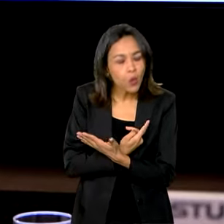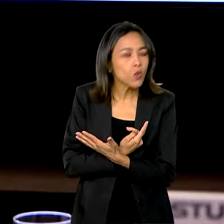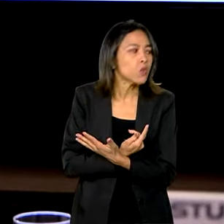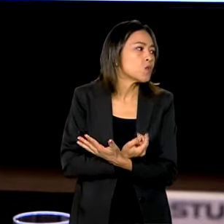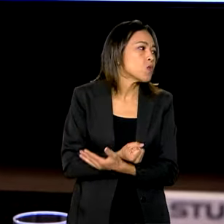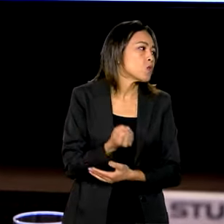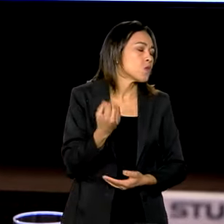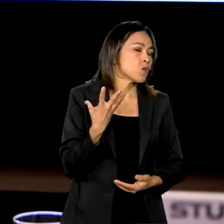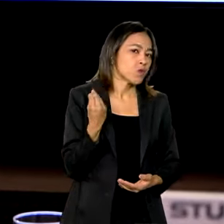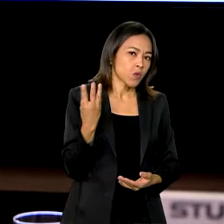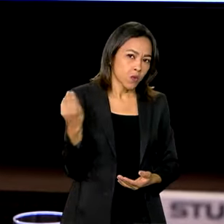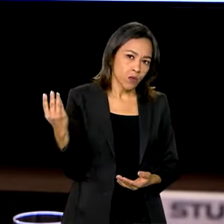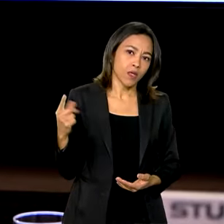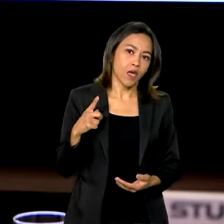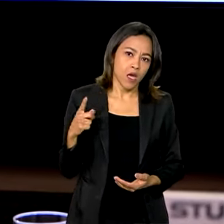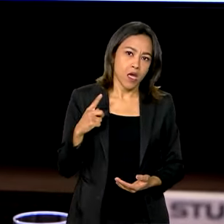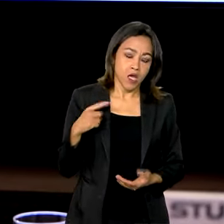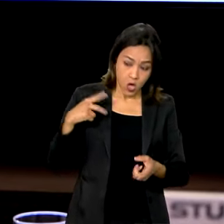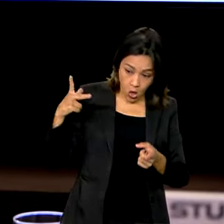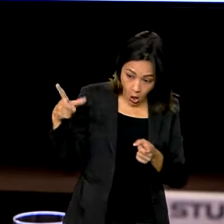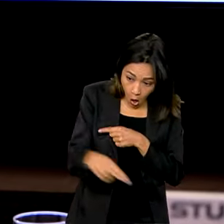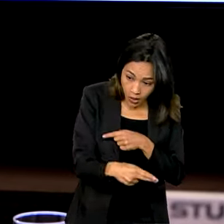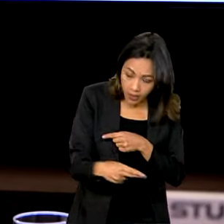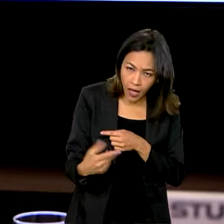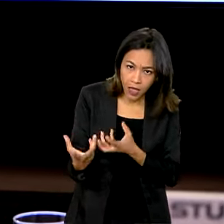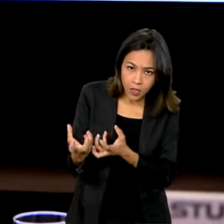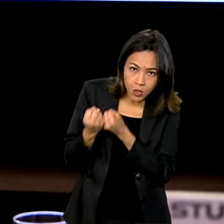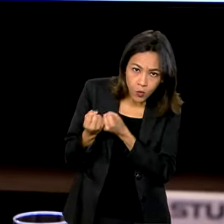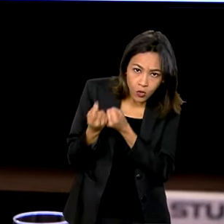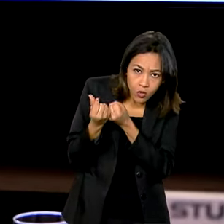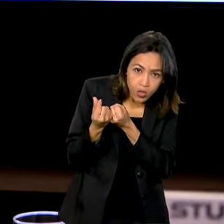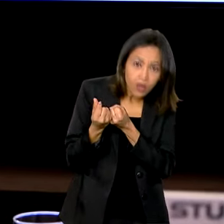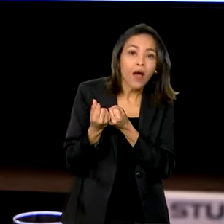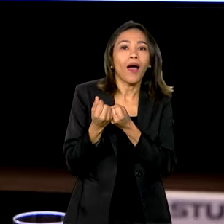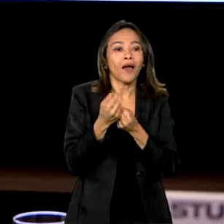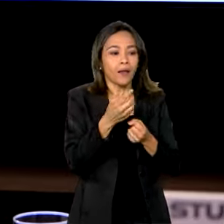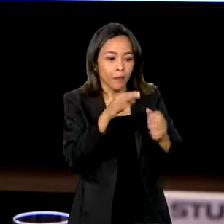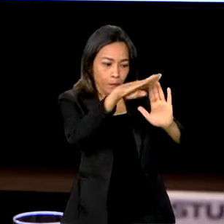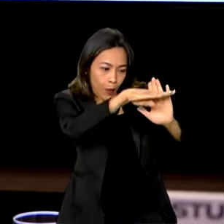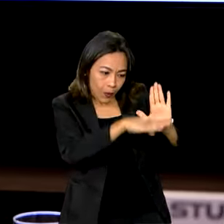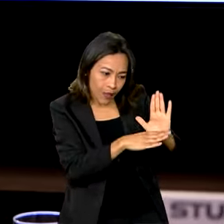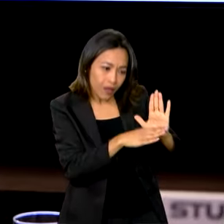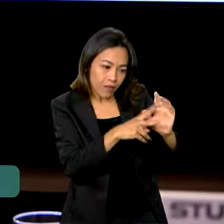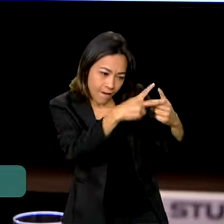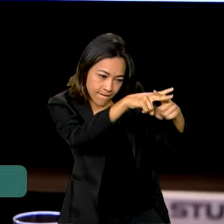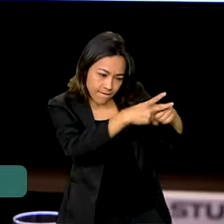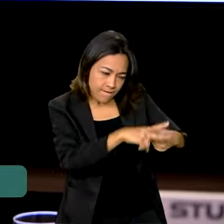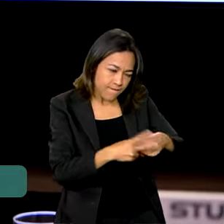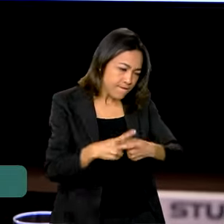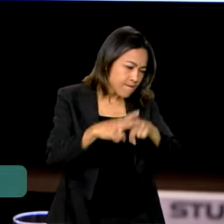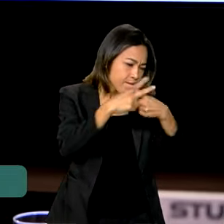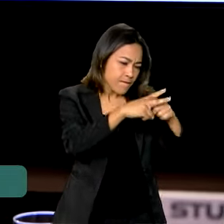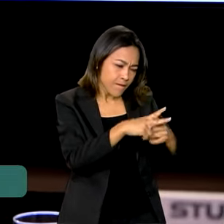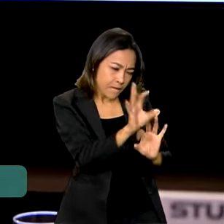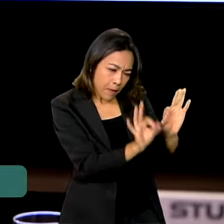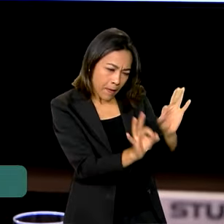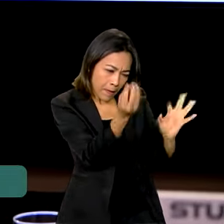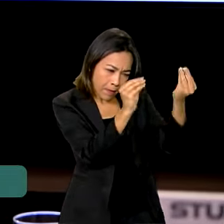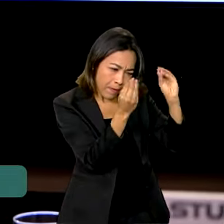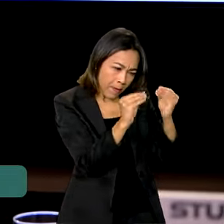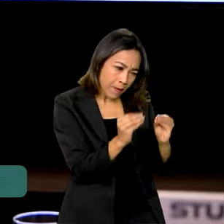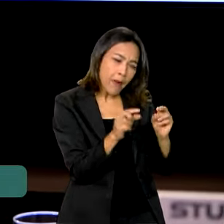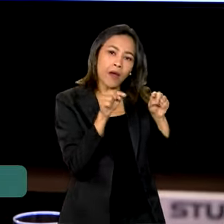muita. E, obviamente, na hora que tiver que cortar, nós vamos reestruturar alguns programas, né? Nós temos que fazer reformas estruturantes para